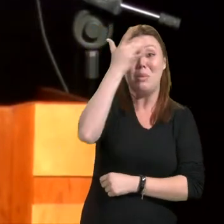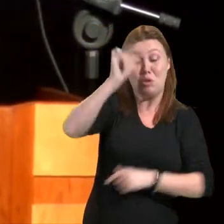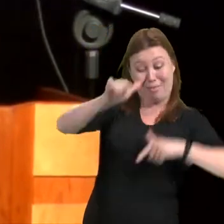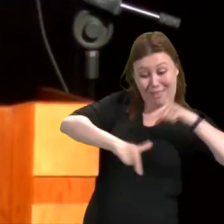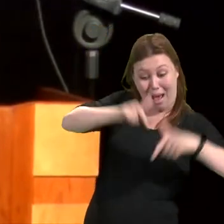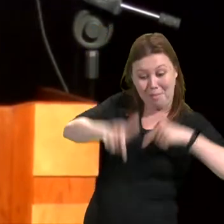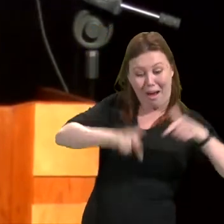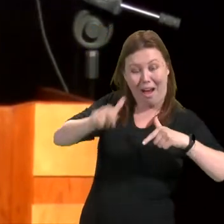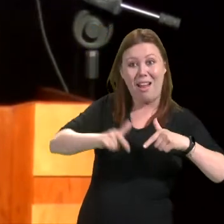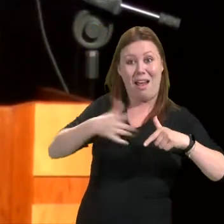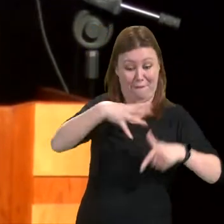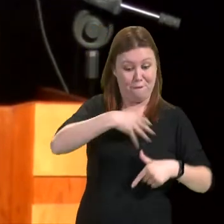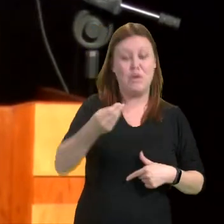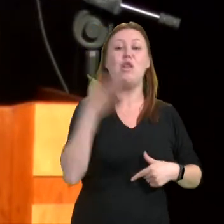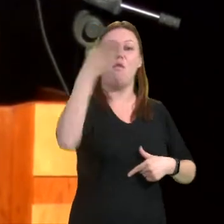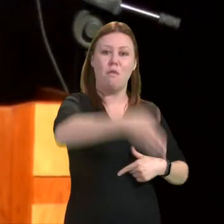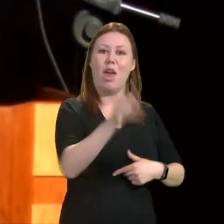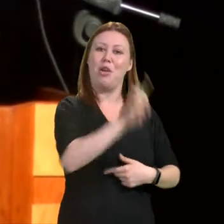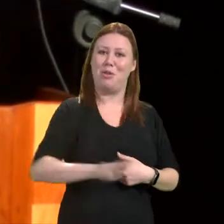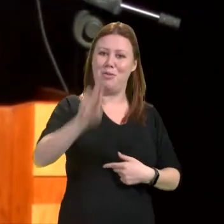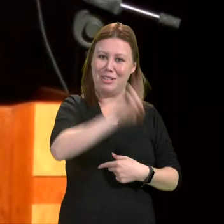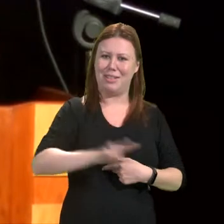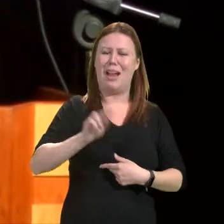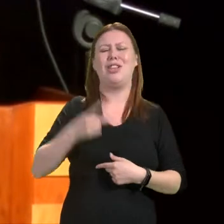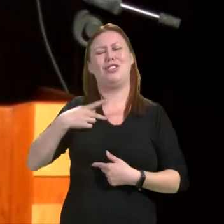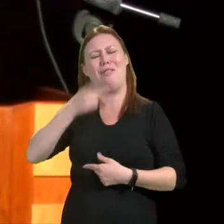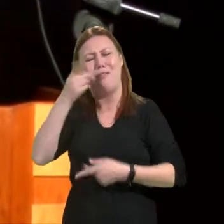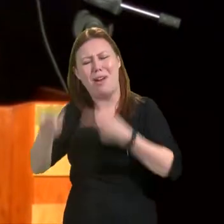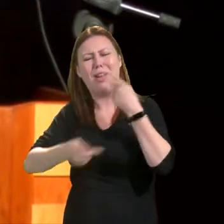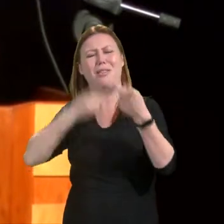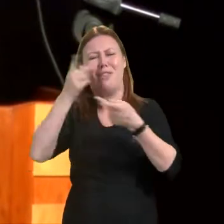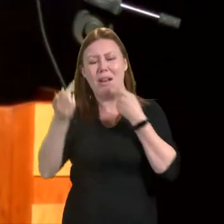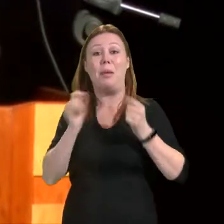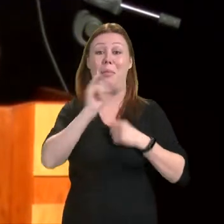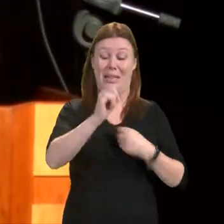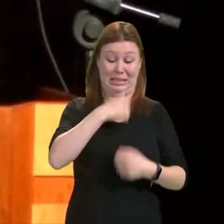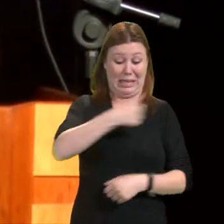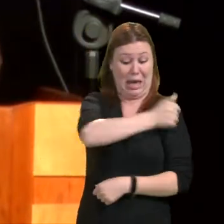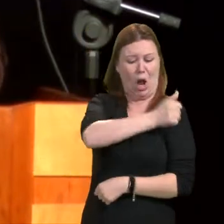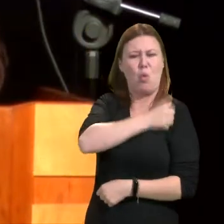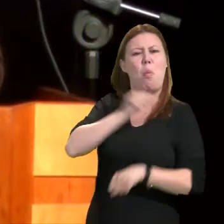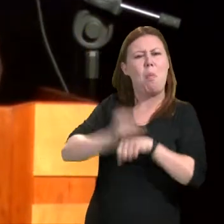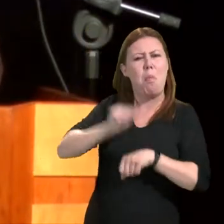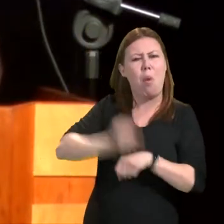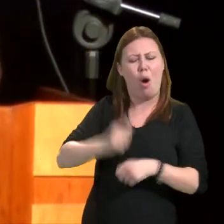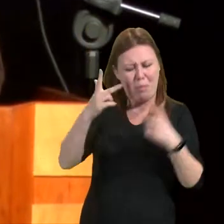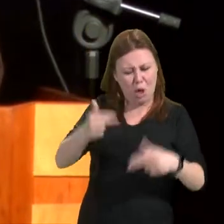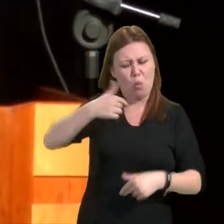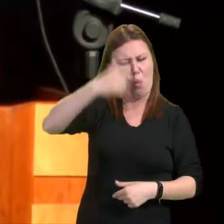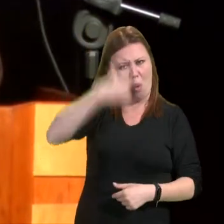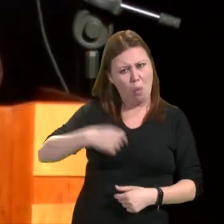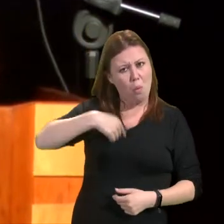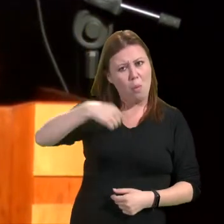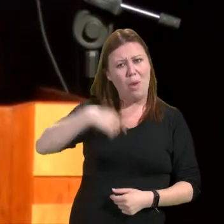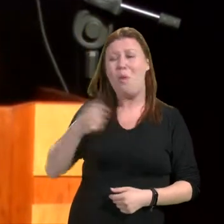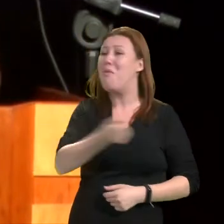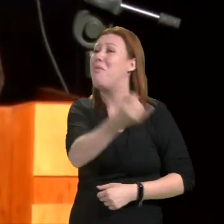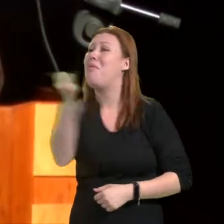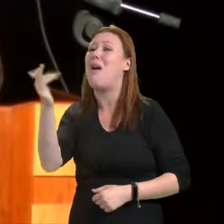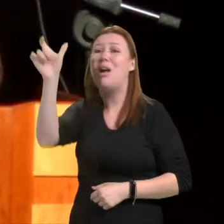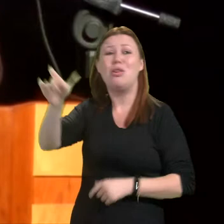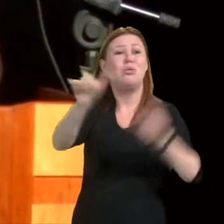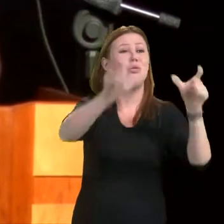que, por mais que ele seja abatido e que não faça sentido, estudante pobre como eu e muitos dos que estão aqui, que são de setores